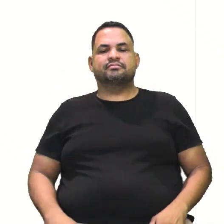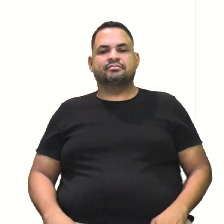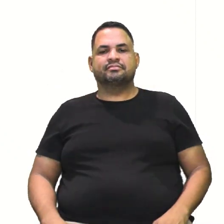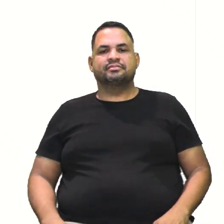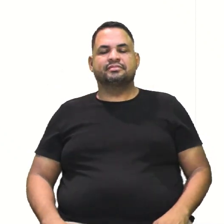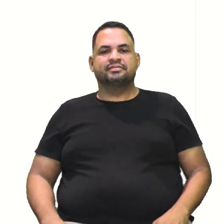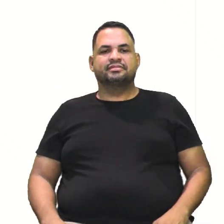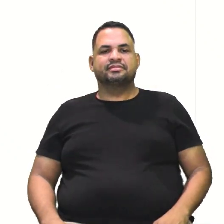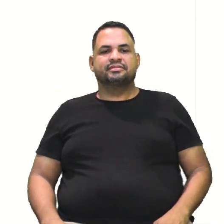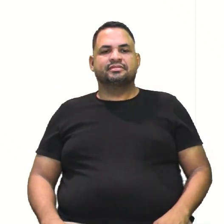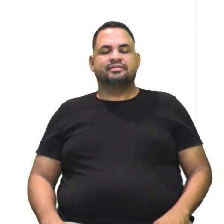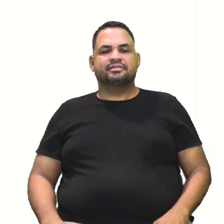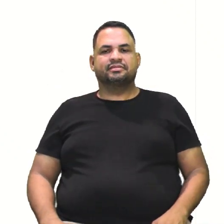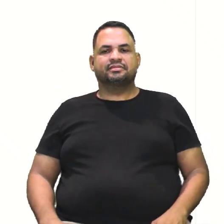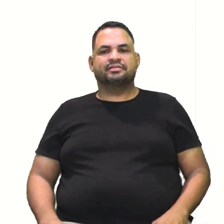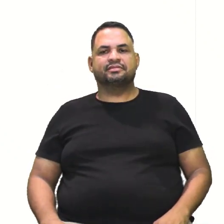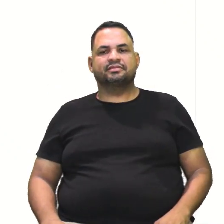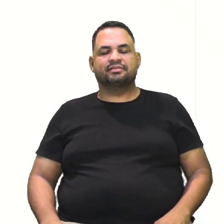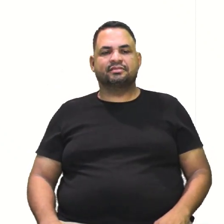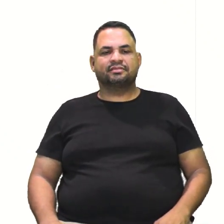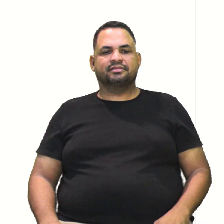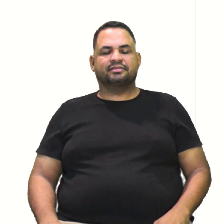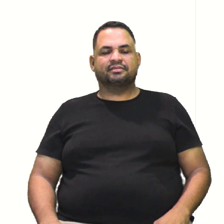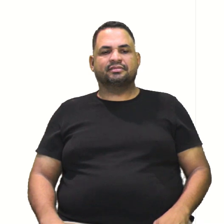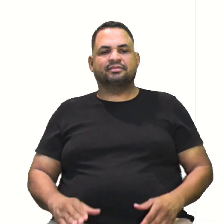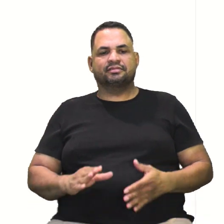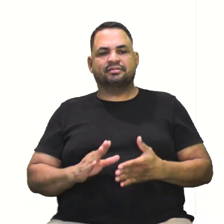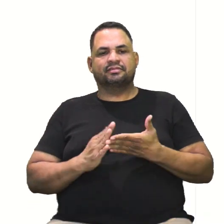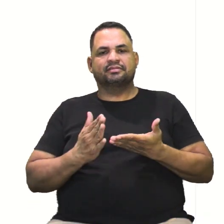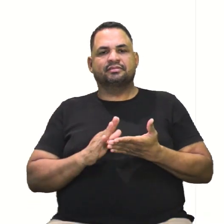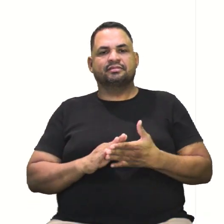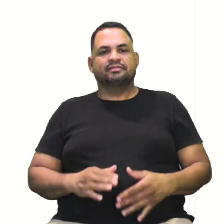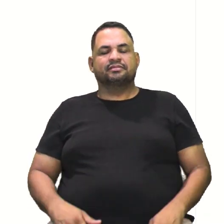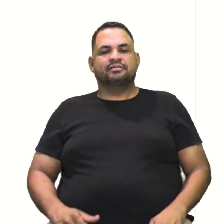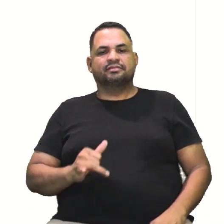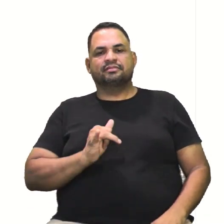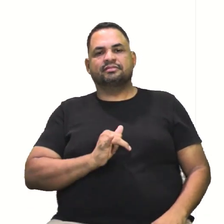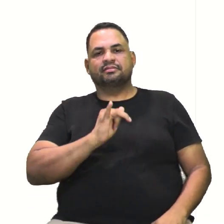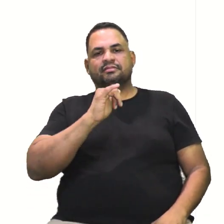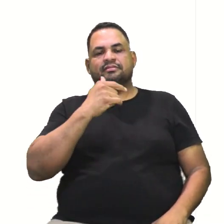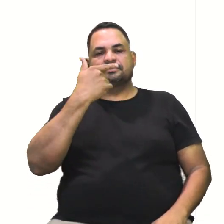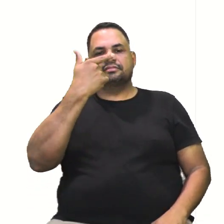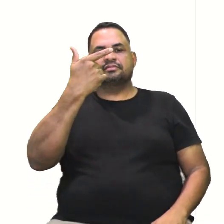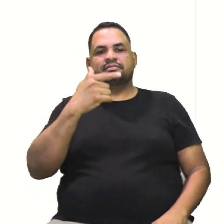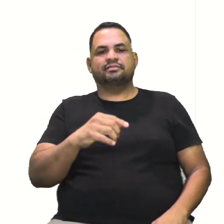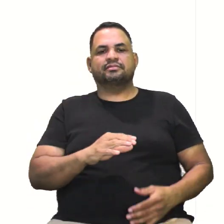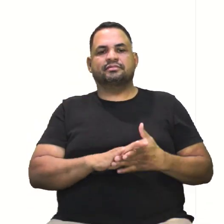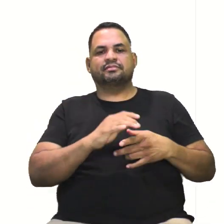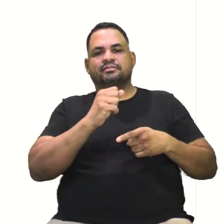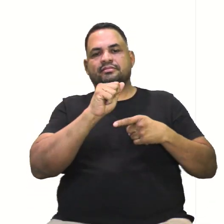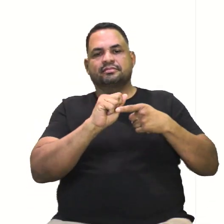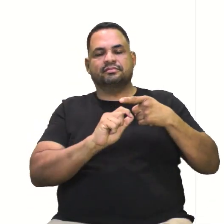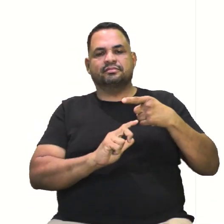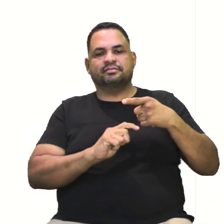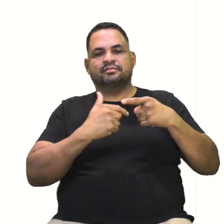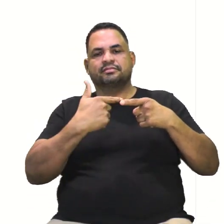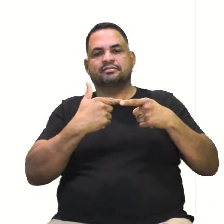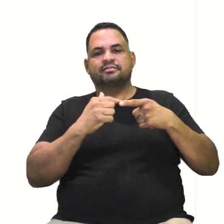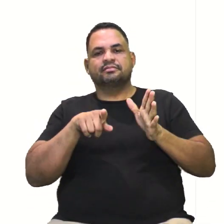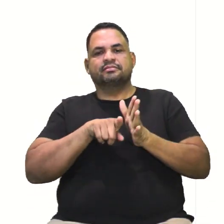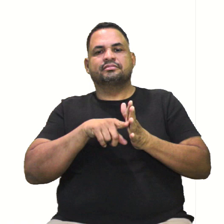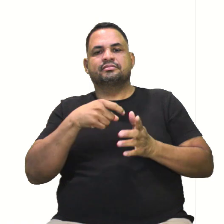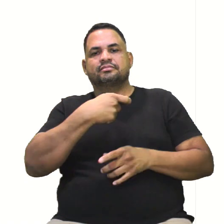É, porque essa aqui, o meu eixo real tá em Y, né? Então, ela vai ser do jeito. Y ao quadrado sobre A ao quadrado